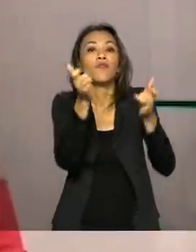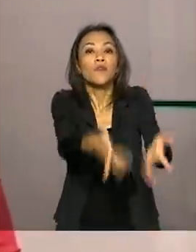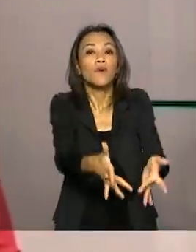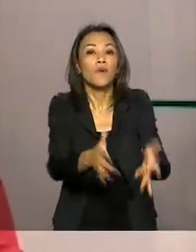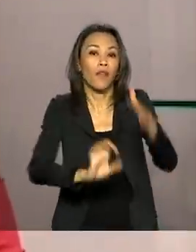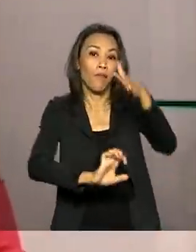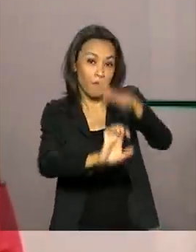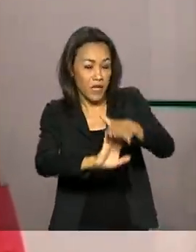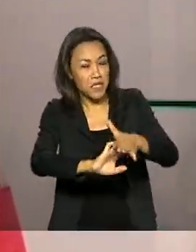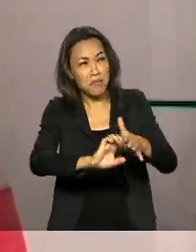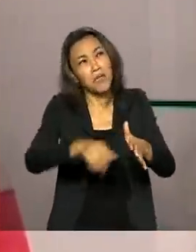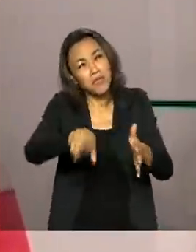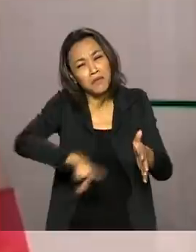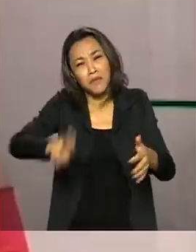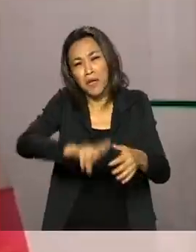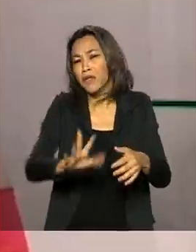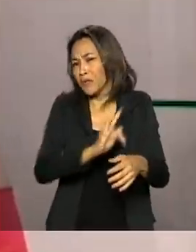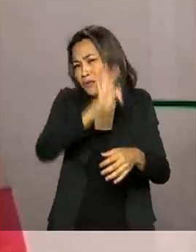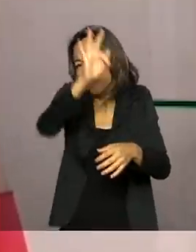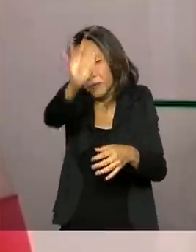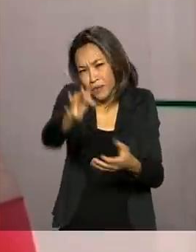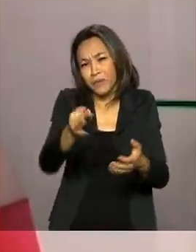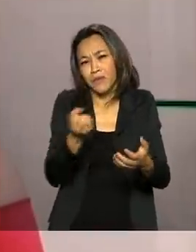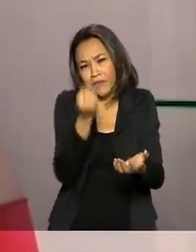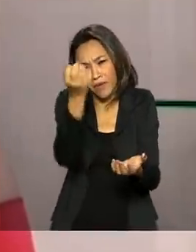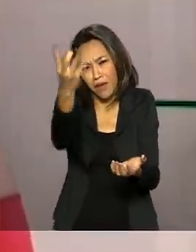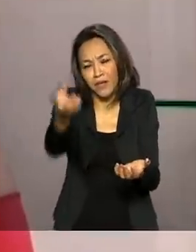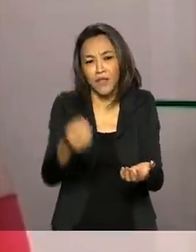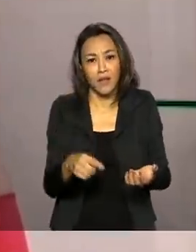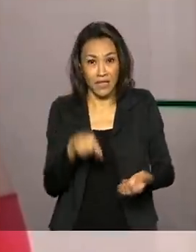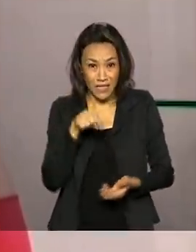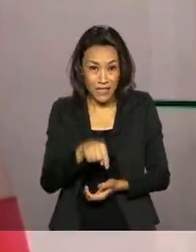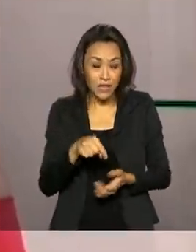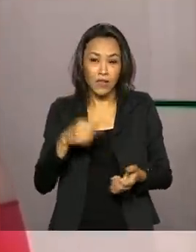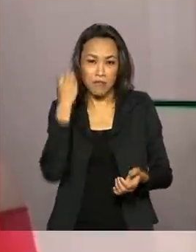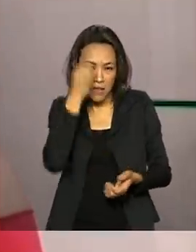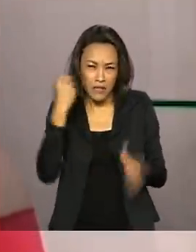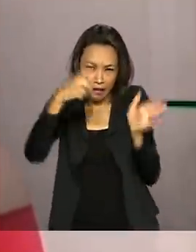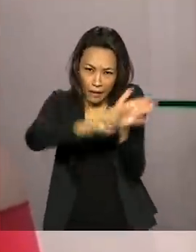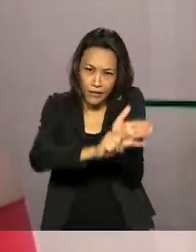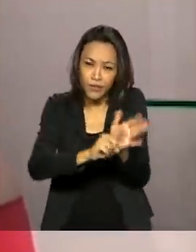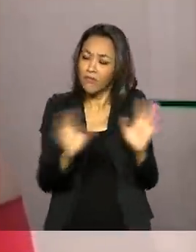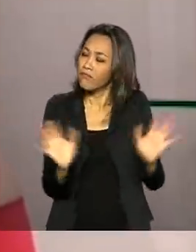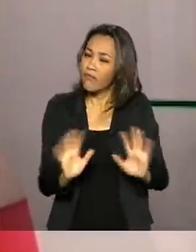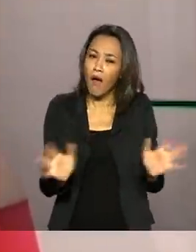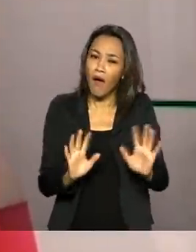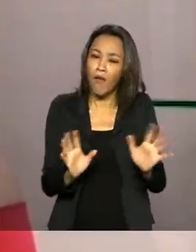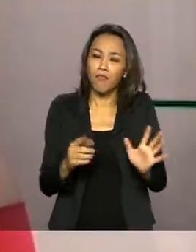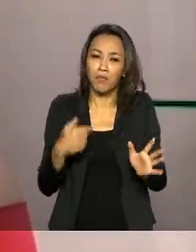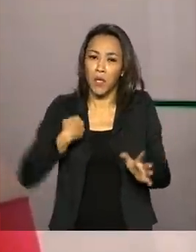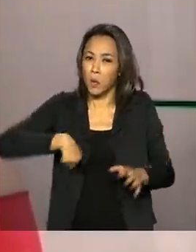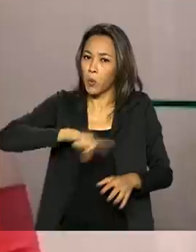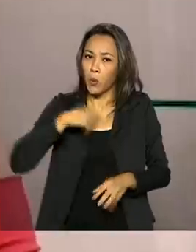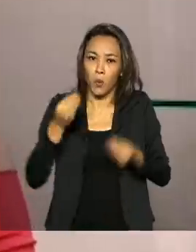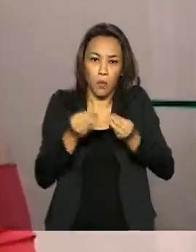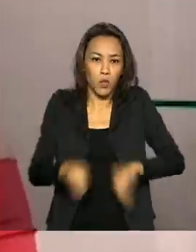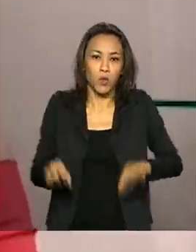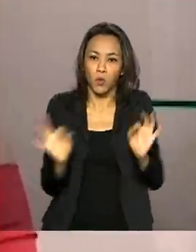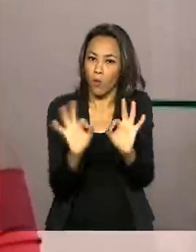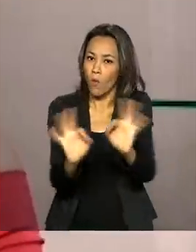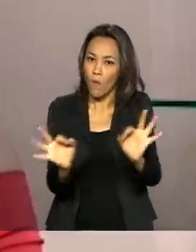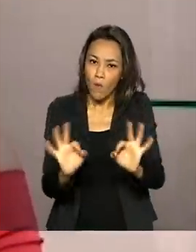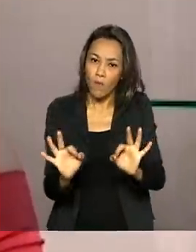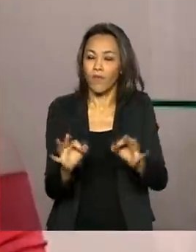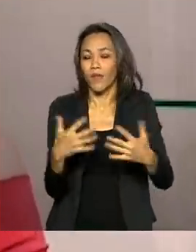E a experiência foi essa, não foi negativa, foi algo positivo porque a gente não saiu no prejuízo totalmente. E